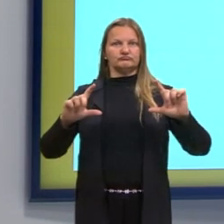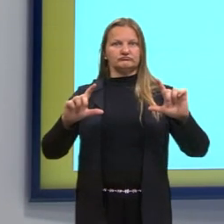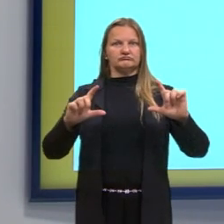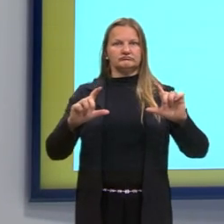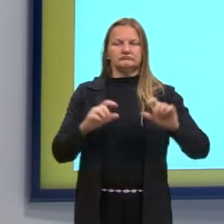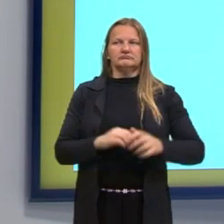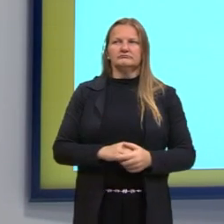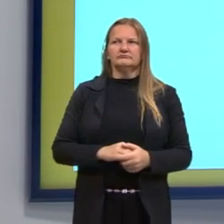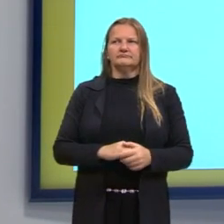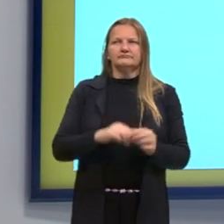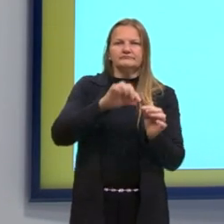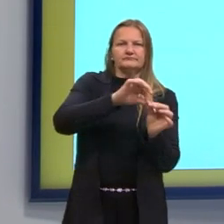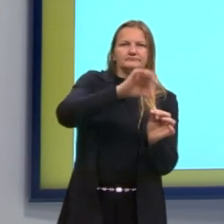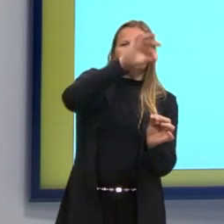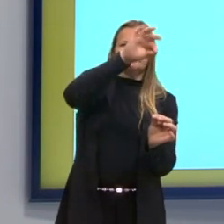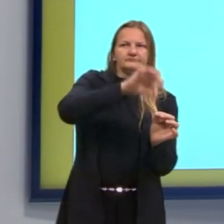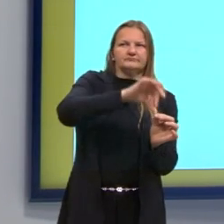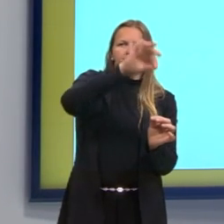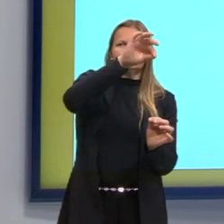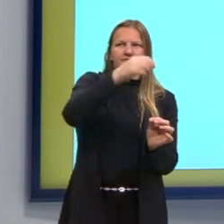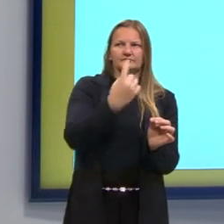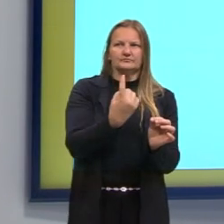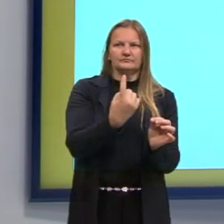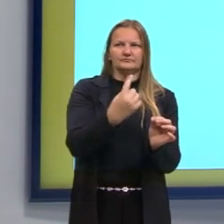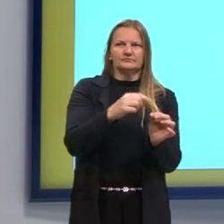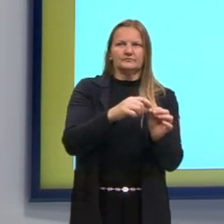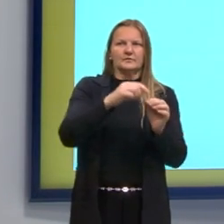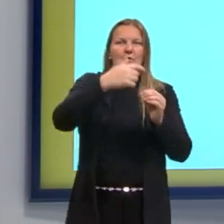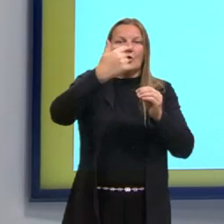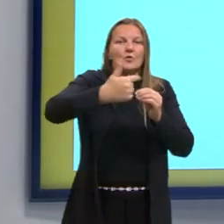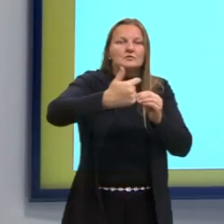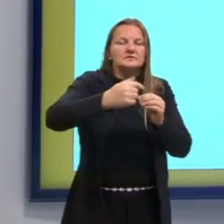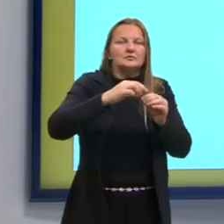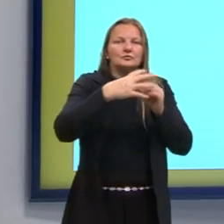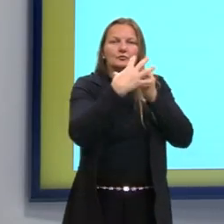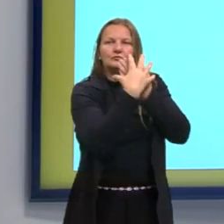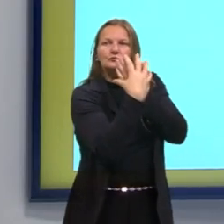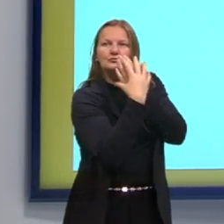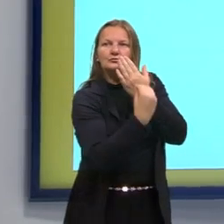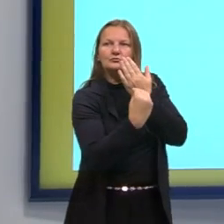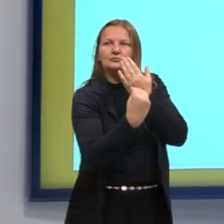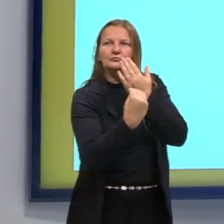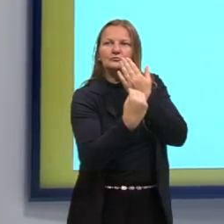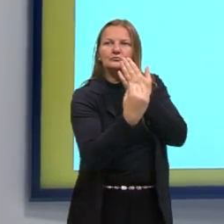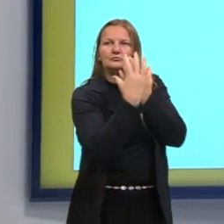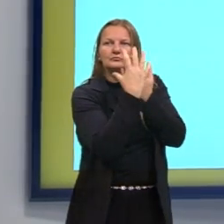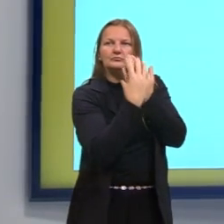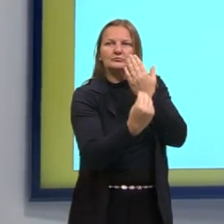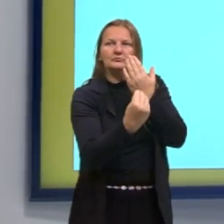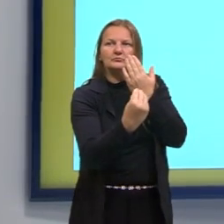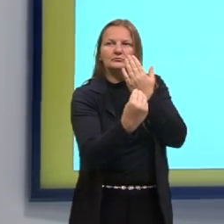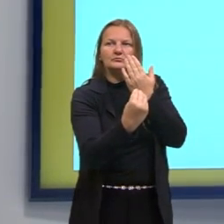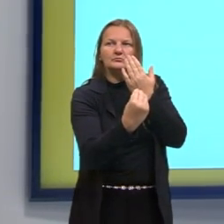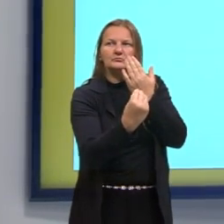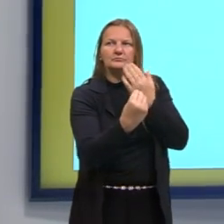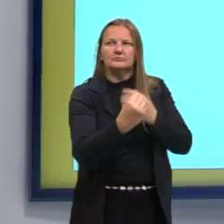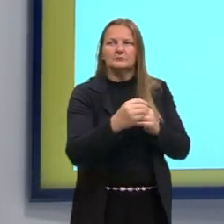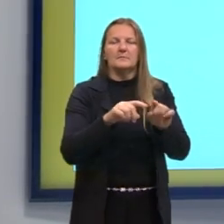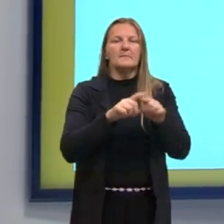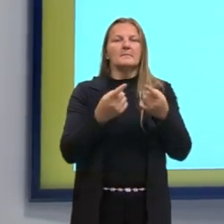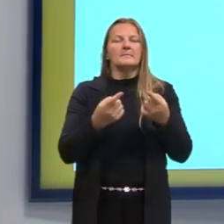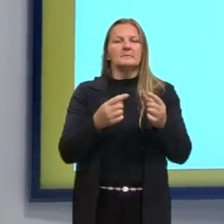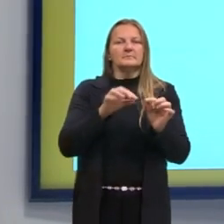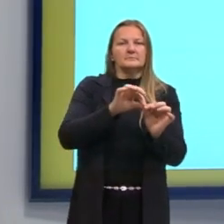ele tem um lado de medida igual a 1. O segundo quadrado é construído, então, a partir do inicial, mas